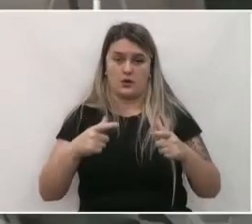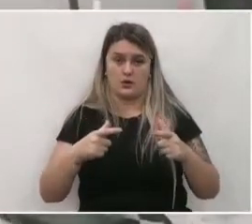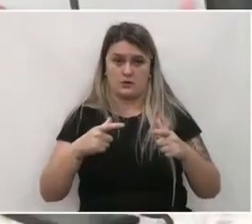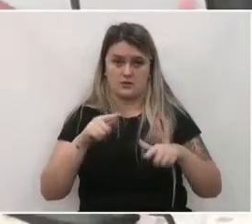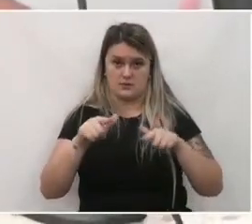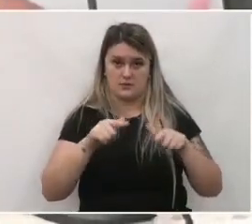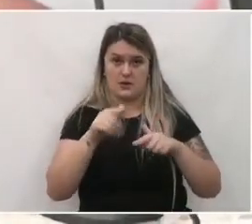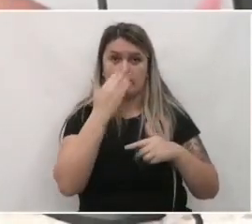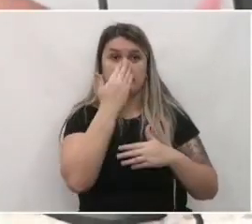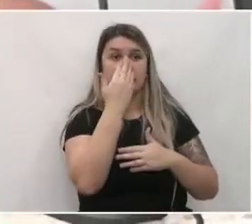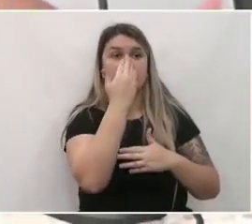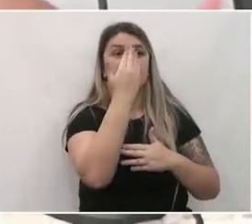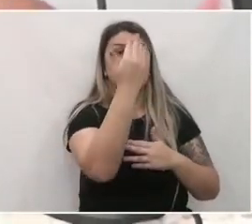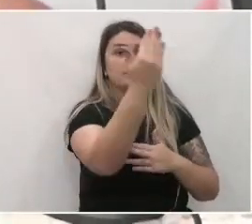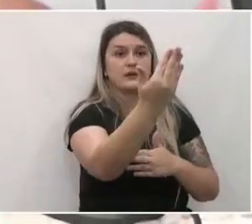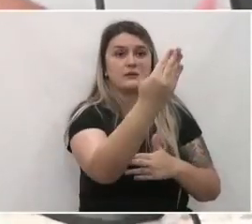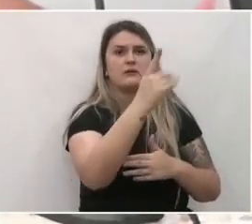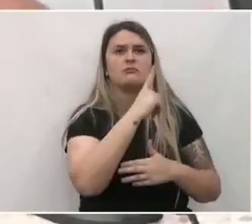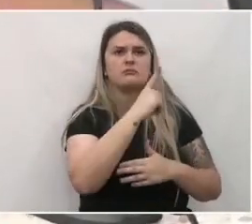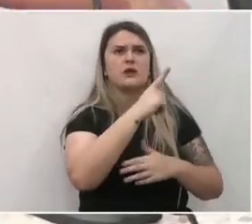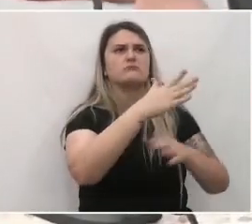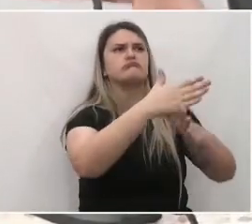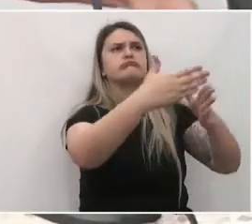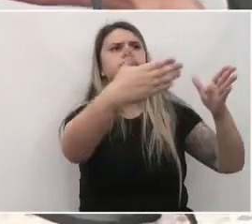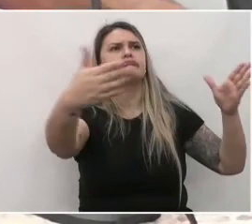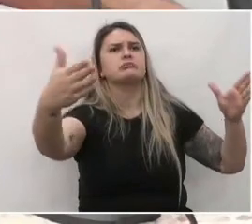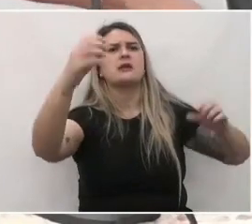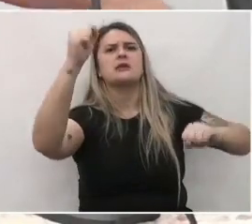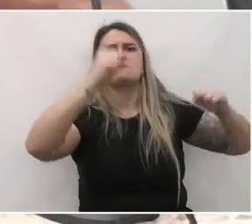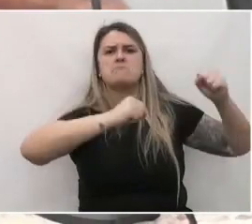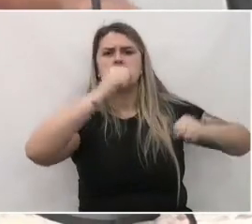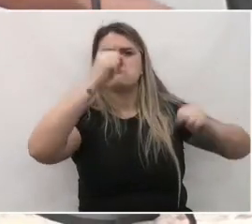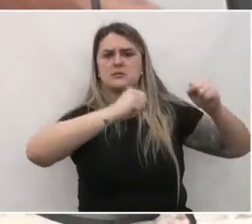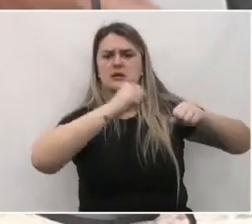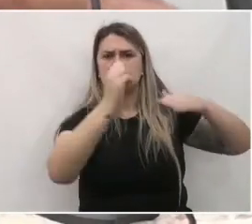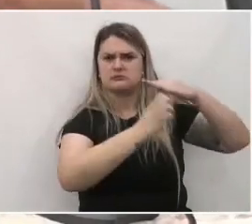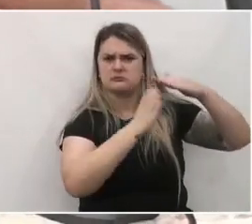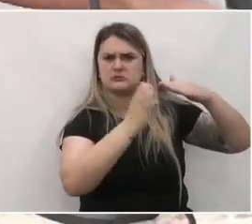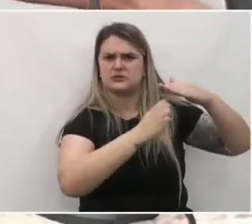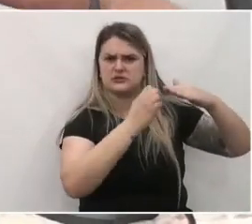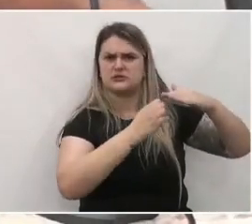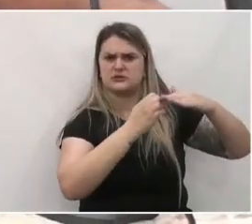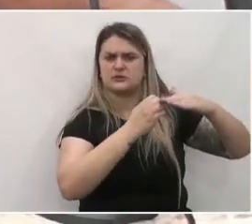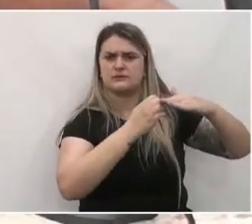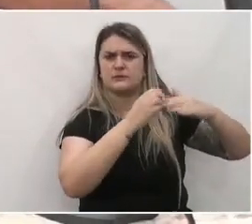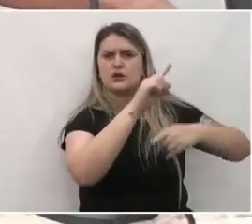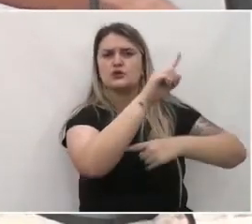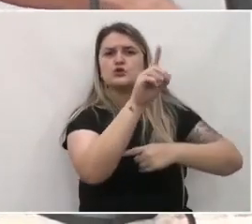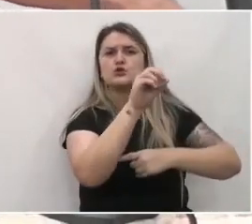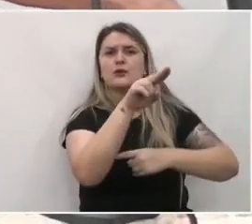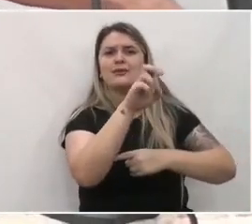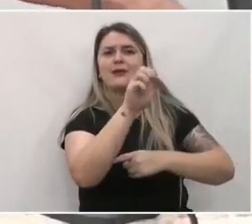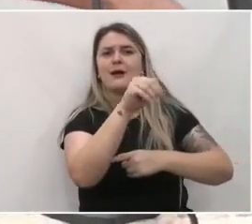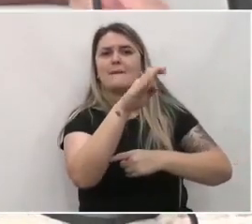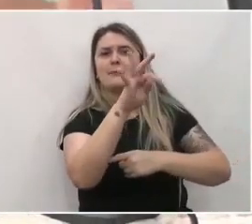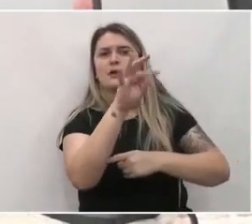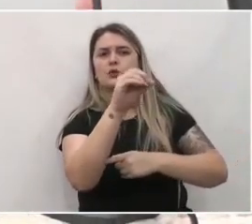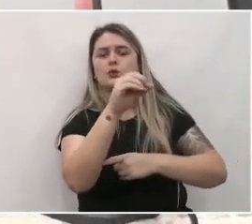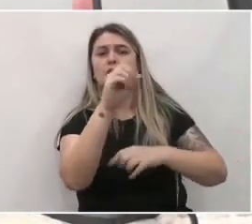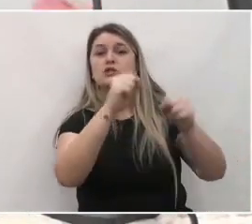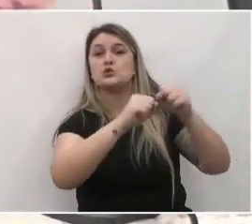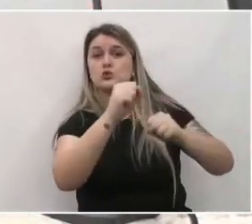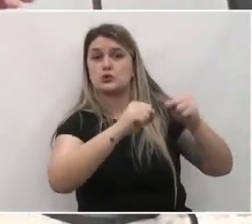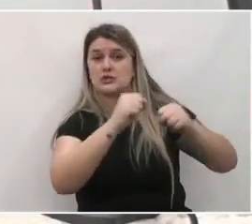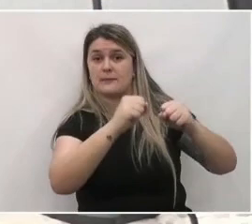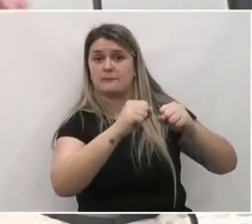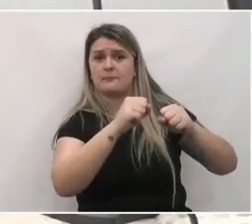na frente tem uma área industrial, uma empresa que já é o zoneamento industrial. Certo. E ele